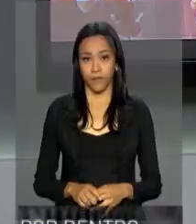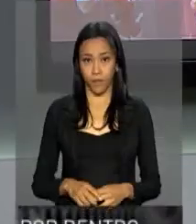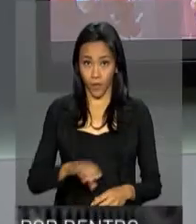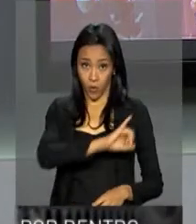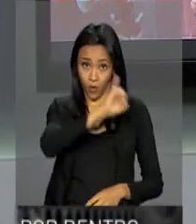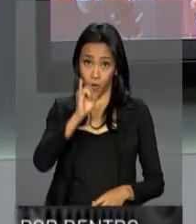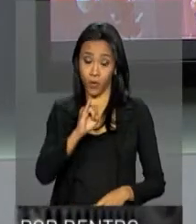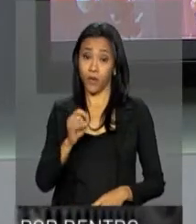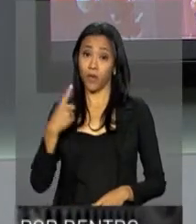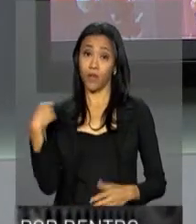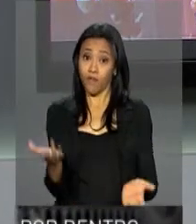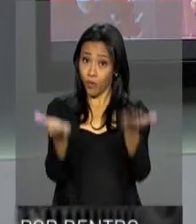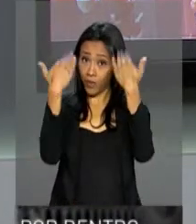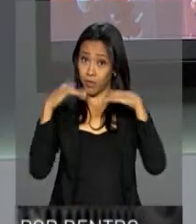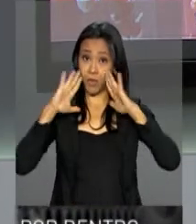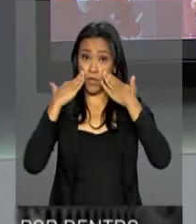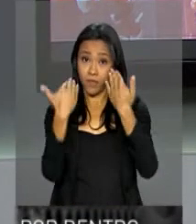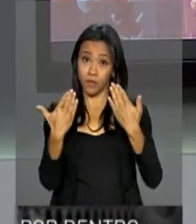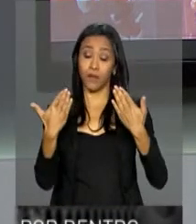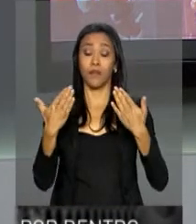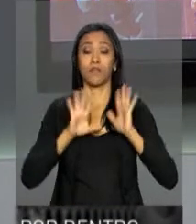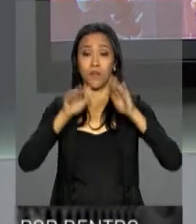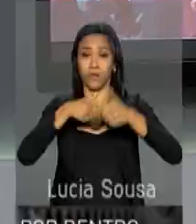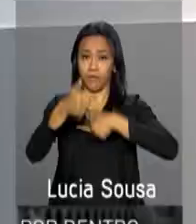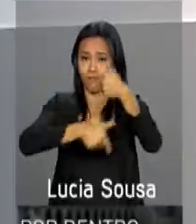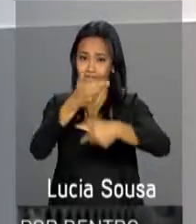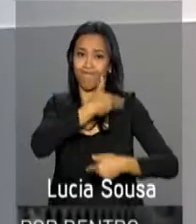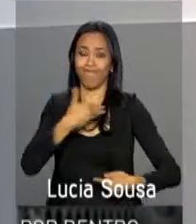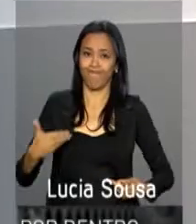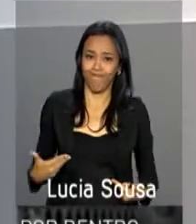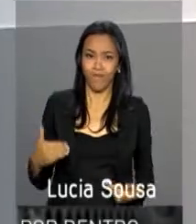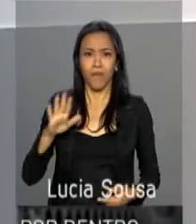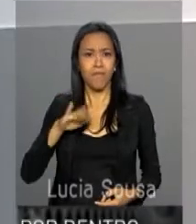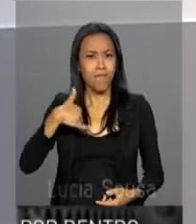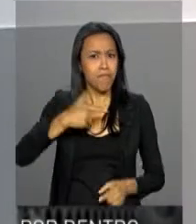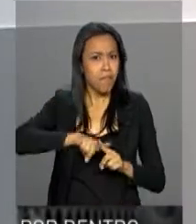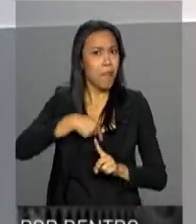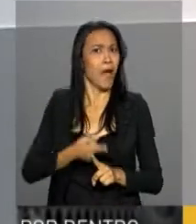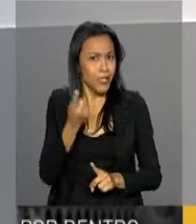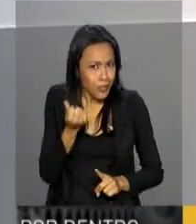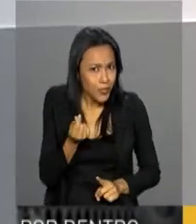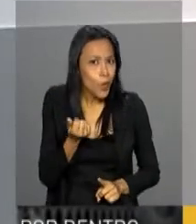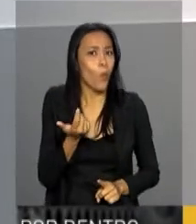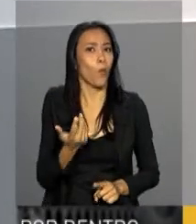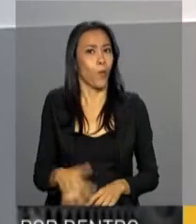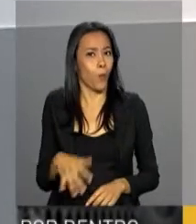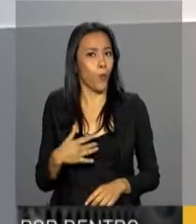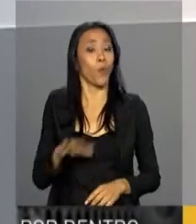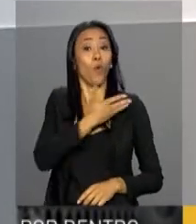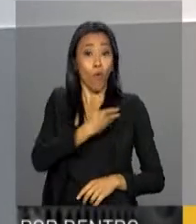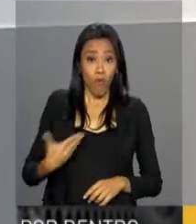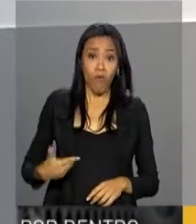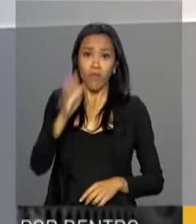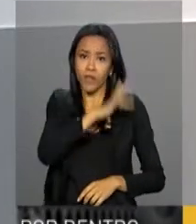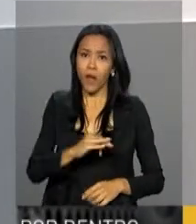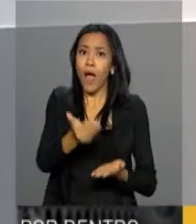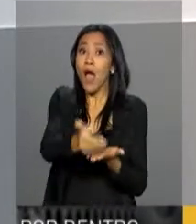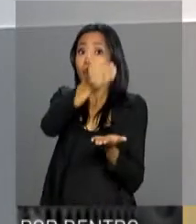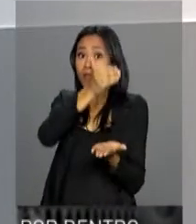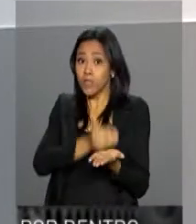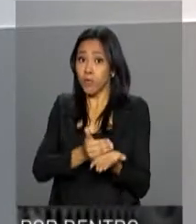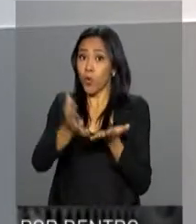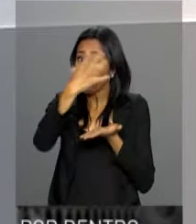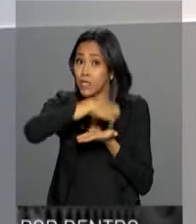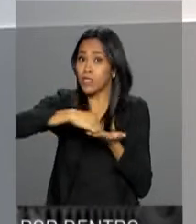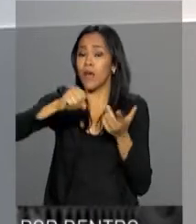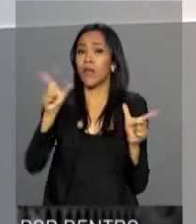Olá, estamos de volta com o programa Por Dentro do Governo. Mais dinheiro no bolso. O governo federal autorizou a antecipação do saque